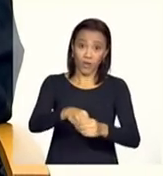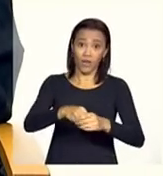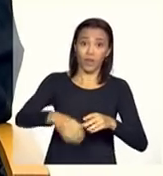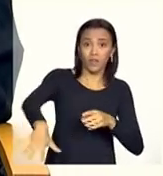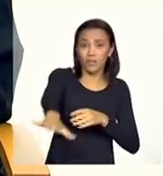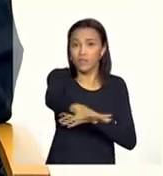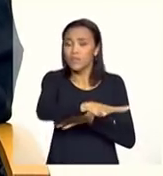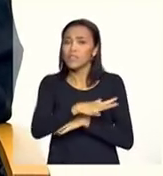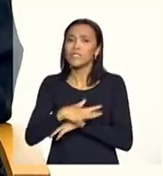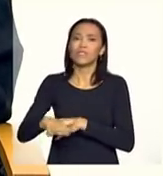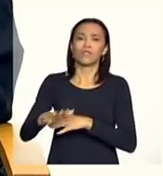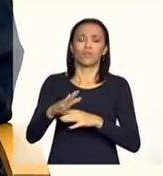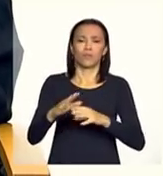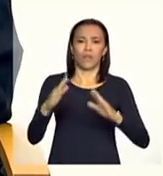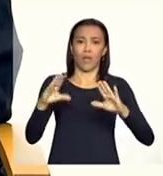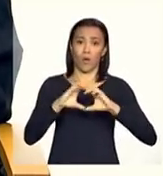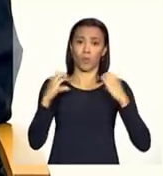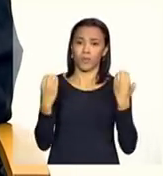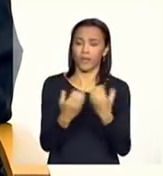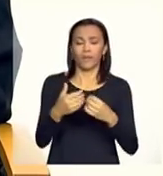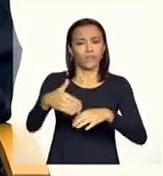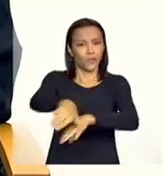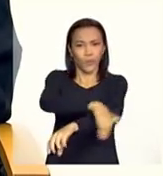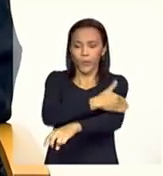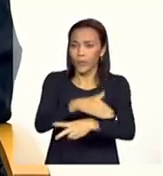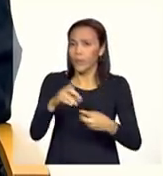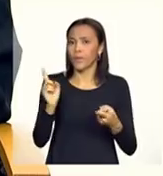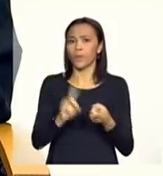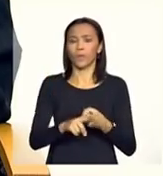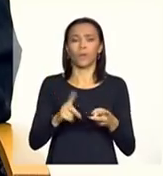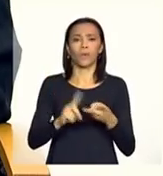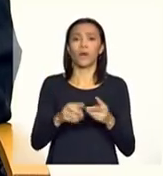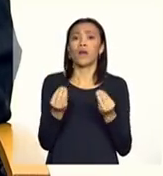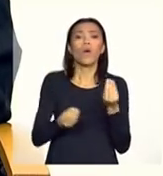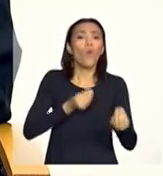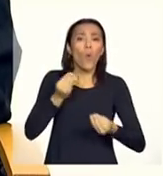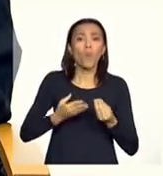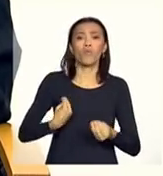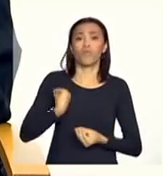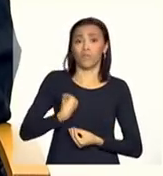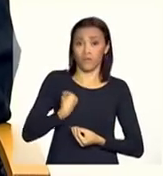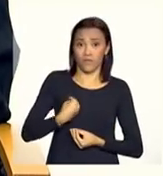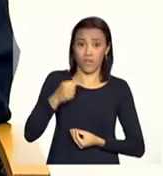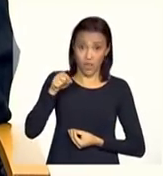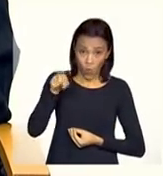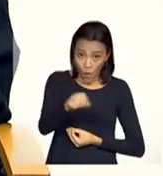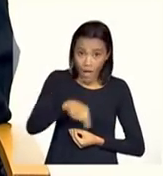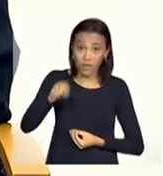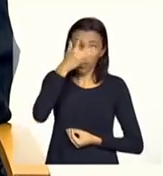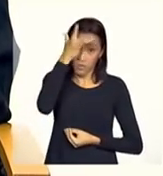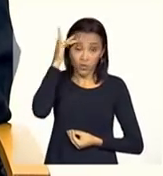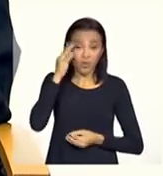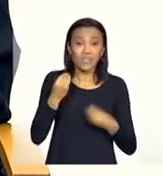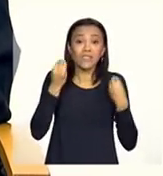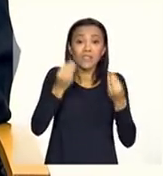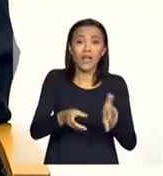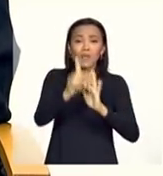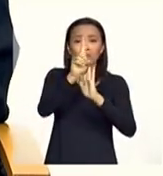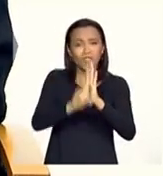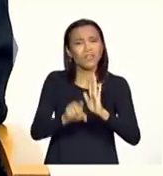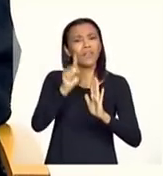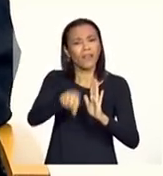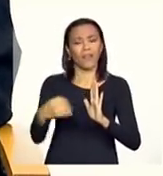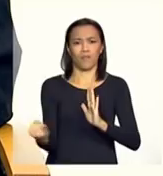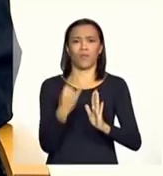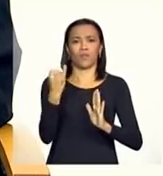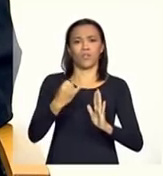nossas ruas mesmo, na nossa comunidade, a convivência dessas pessoas, garantindo esse direito que é tão importante,